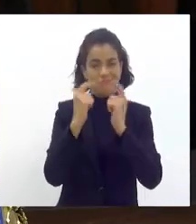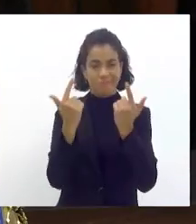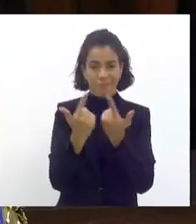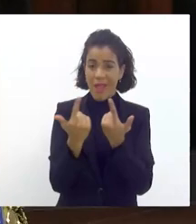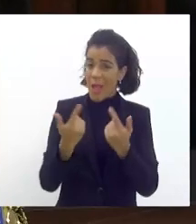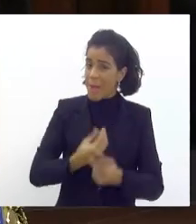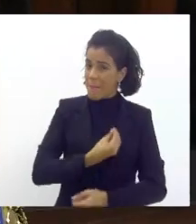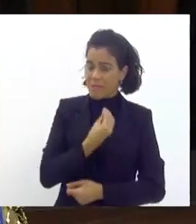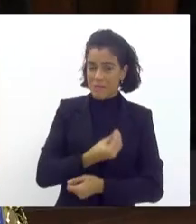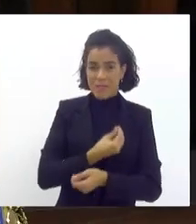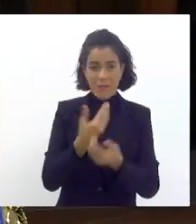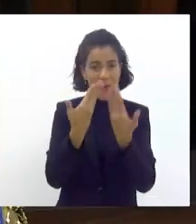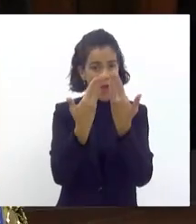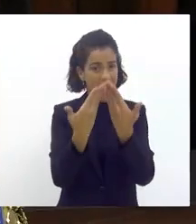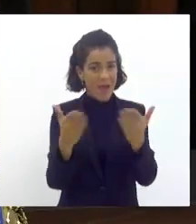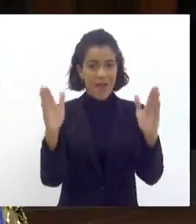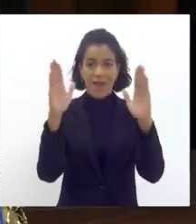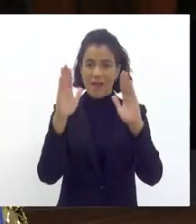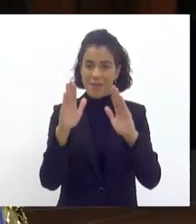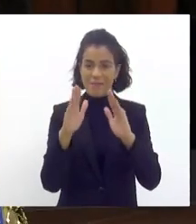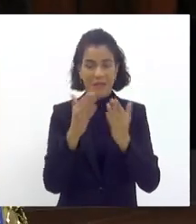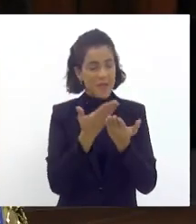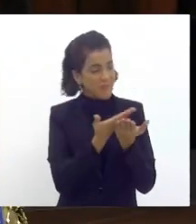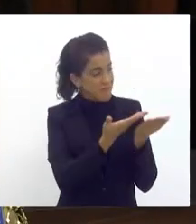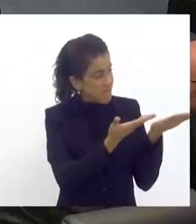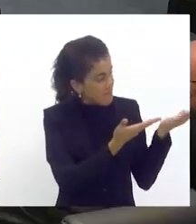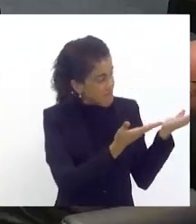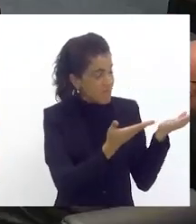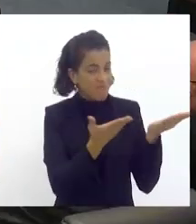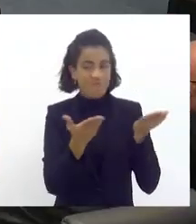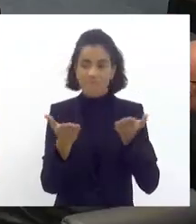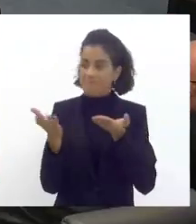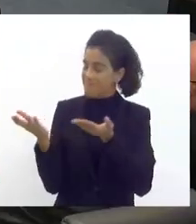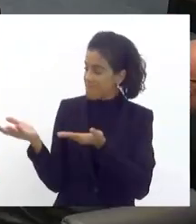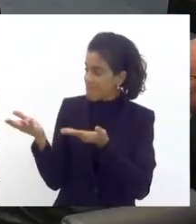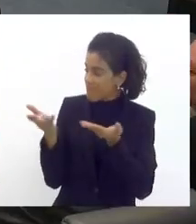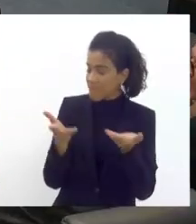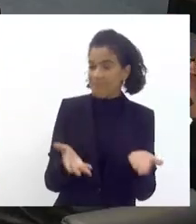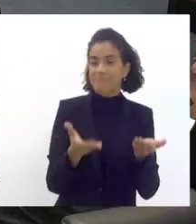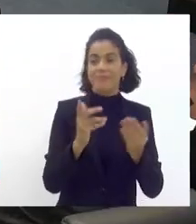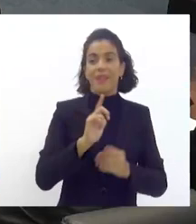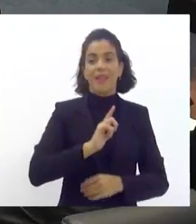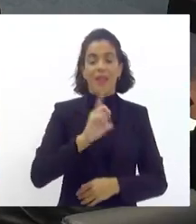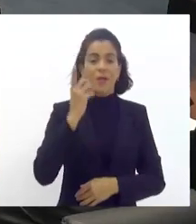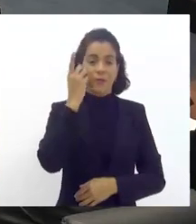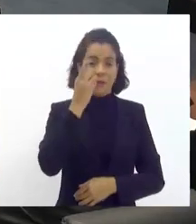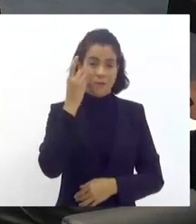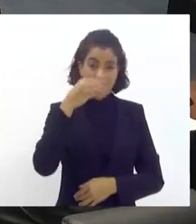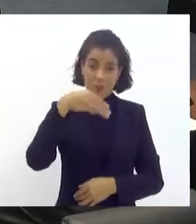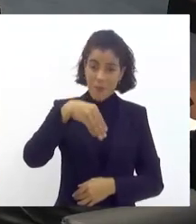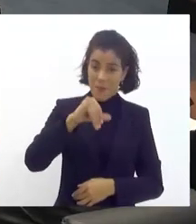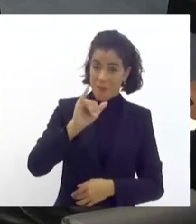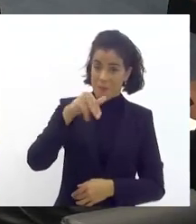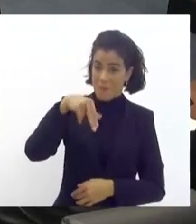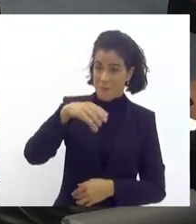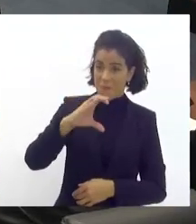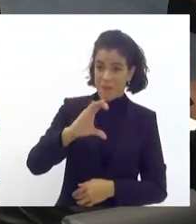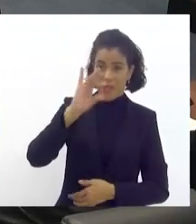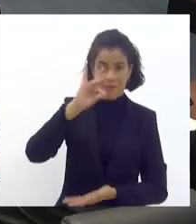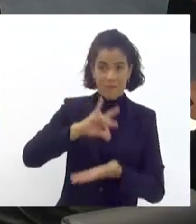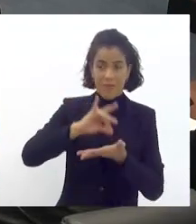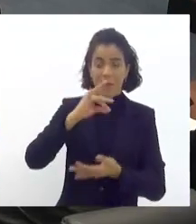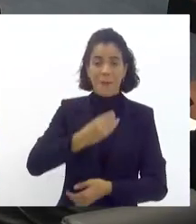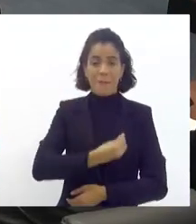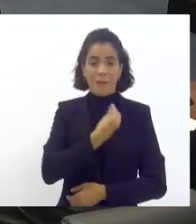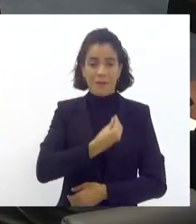aberta aí não só para o Amorim para o Vitor Júnior para o Luiz Cláudio a gente já tem o deputado Mink oficialmente participando a deputada